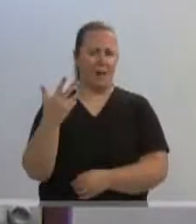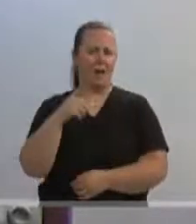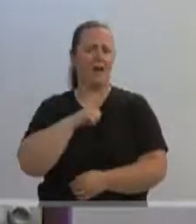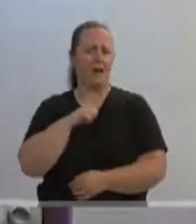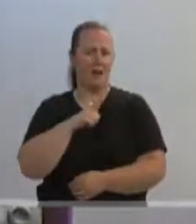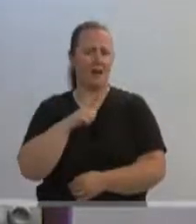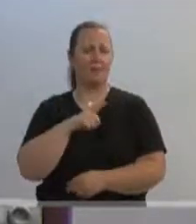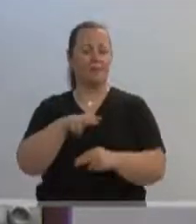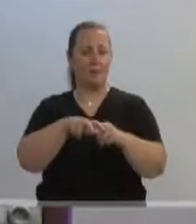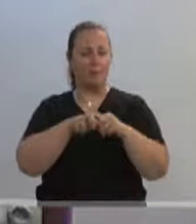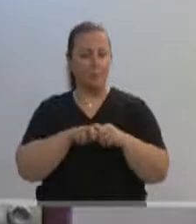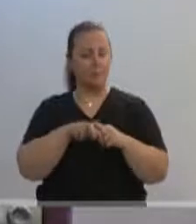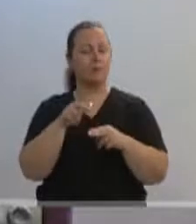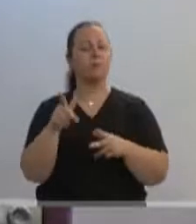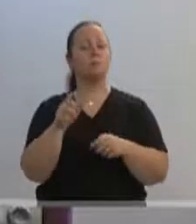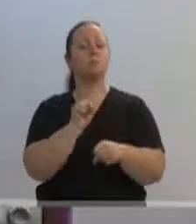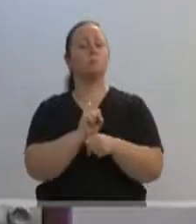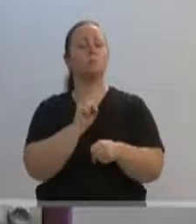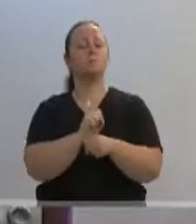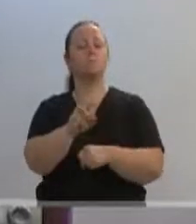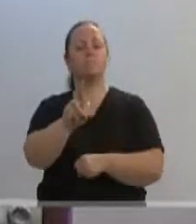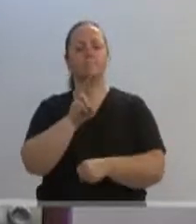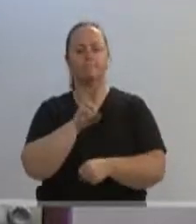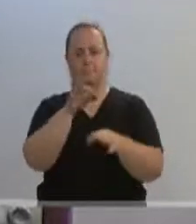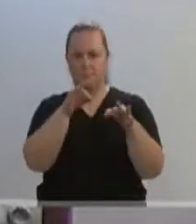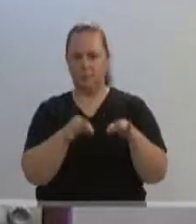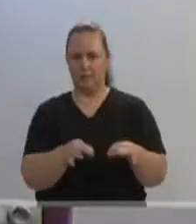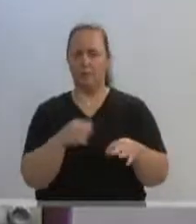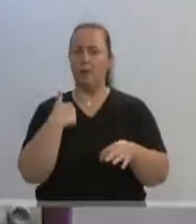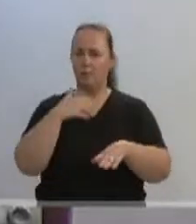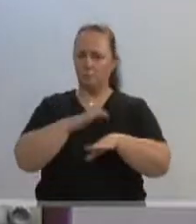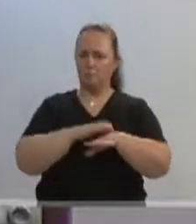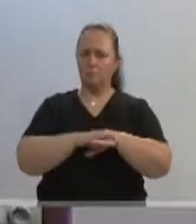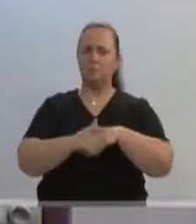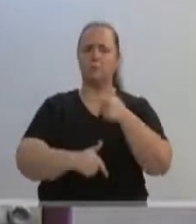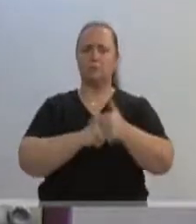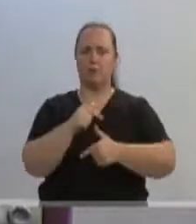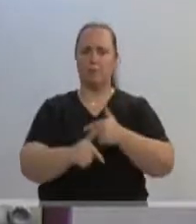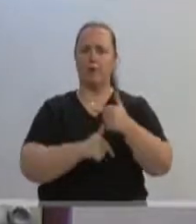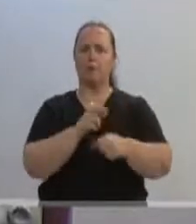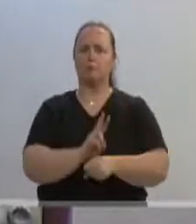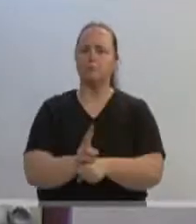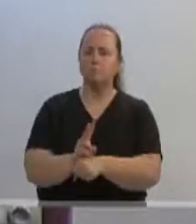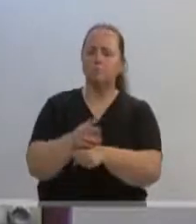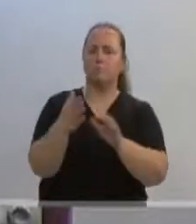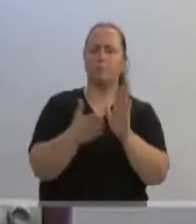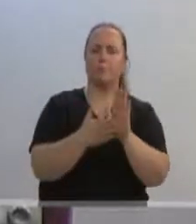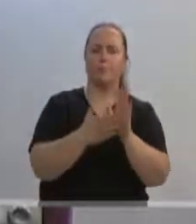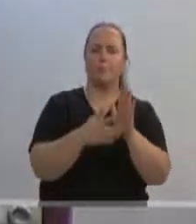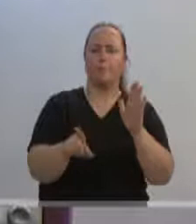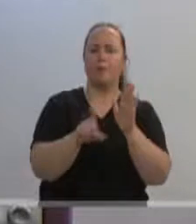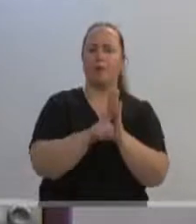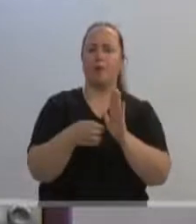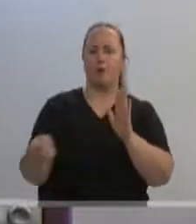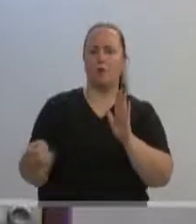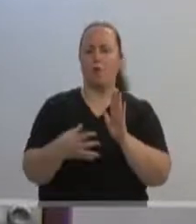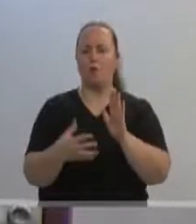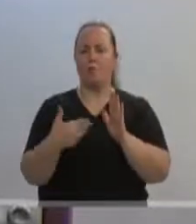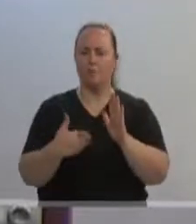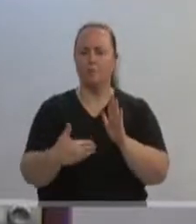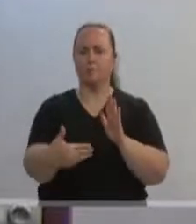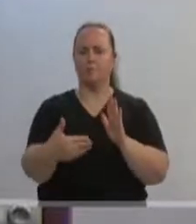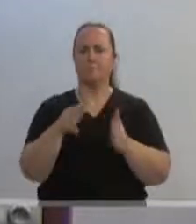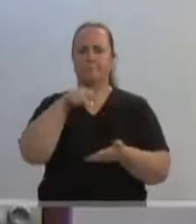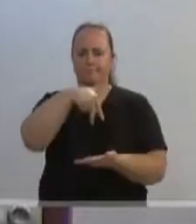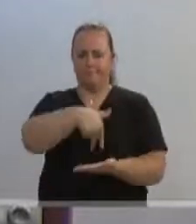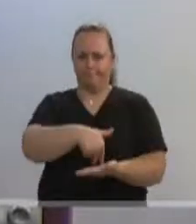que se justifiquem e que façam o que tem que fazer. E eu vou fazer o meu trabalho aqui, que é fiscalizar, propor boas leis, é para isso que eu vim aqui. E isso eu